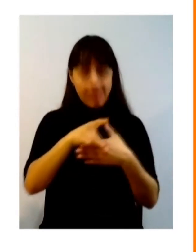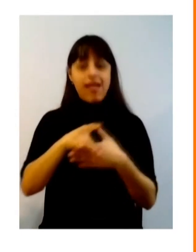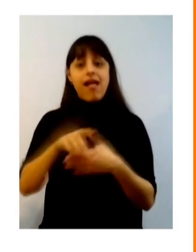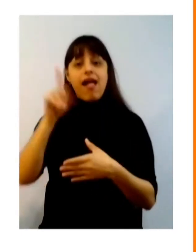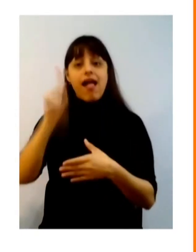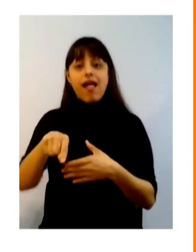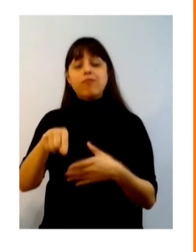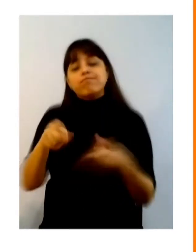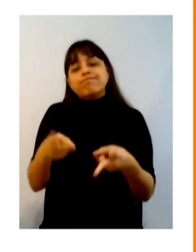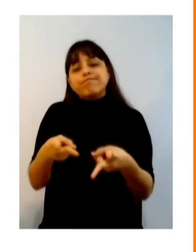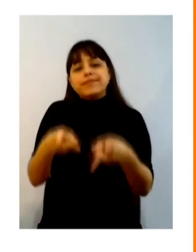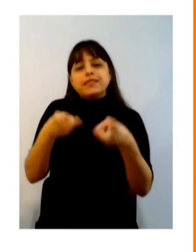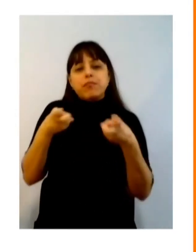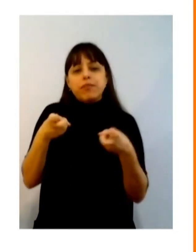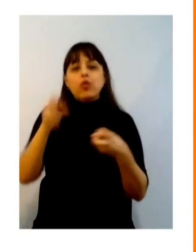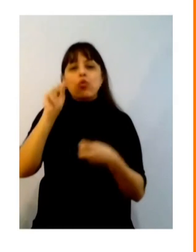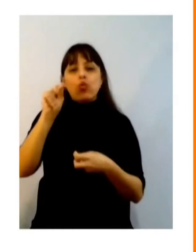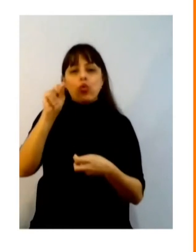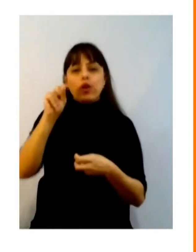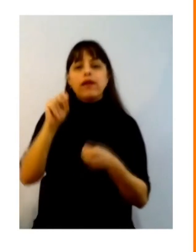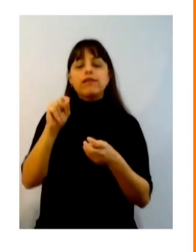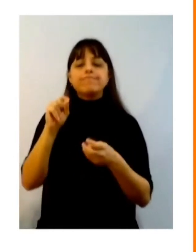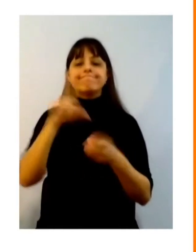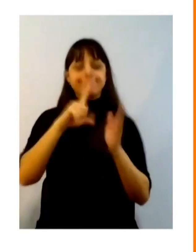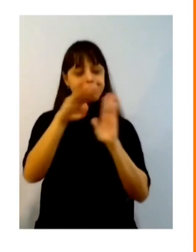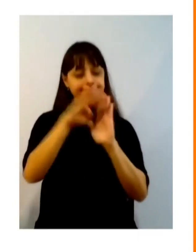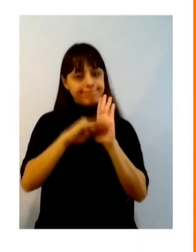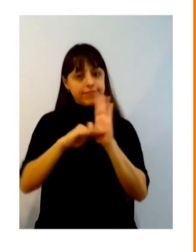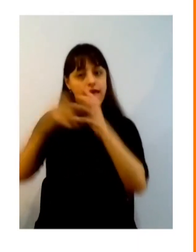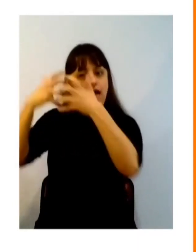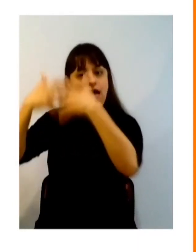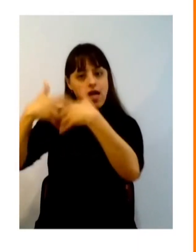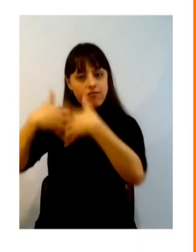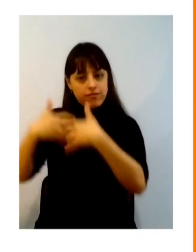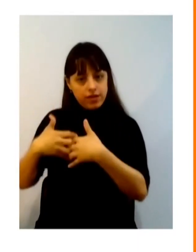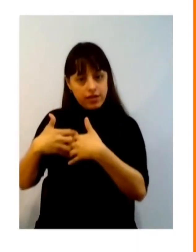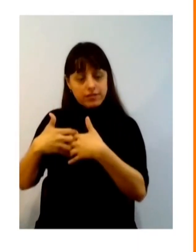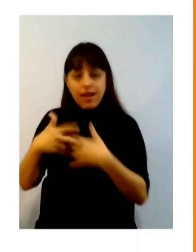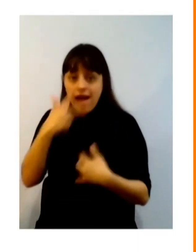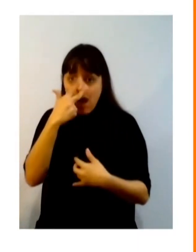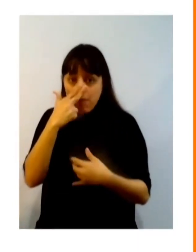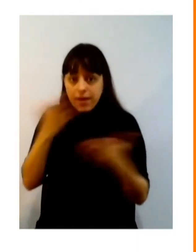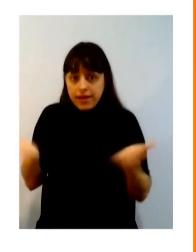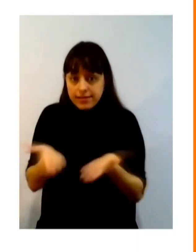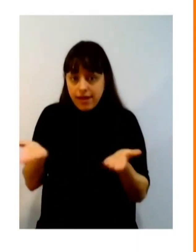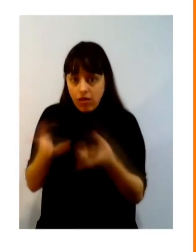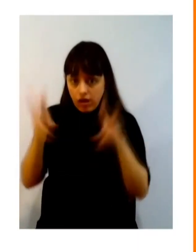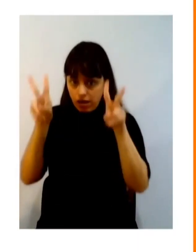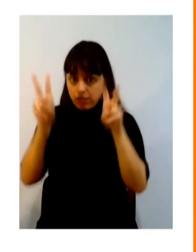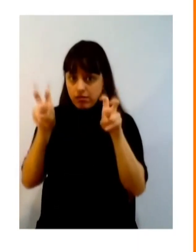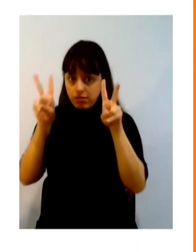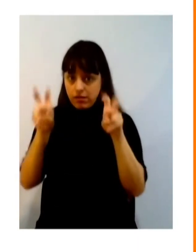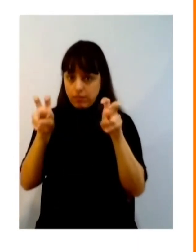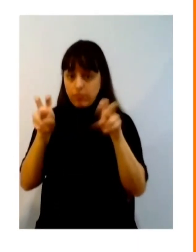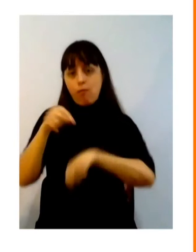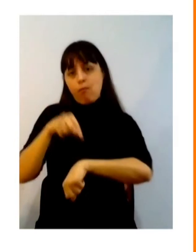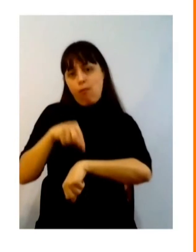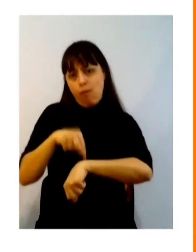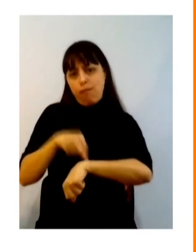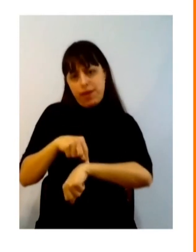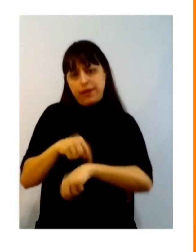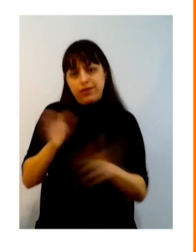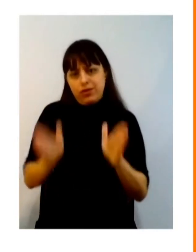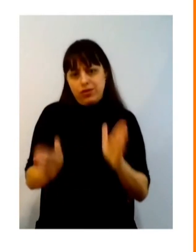pontos de reflexão coincidem com uma questão que eu acho que nesse momento, principalmente na conjuntura que nós